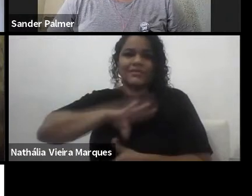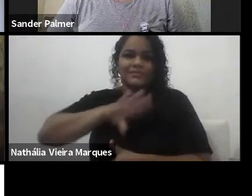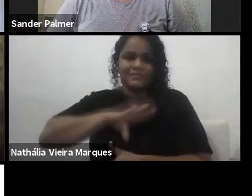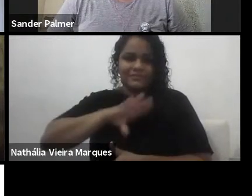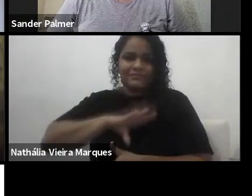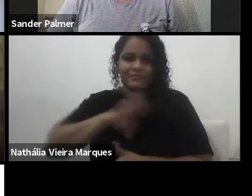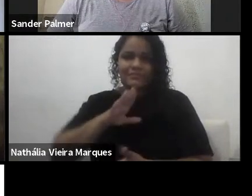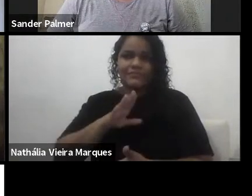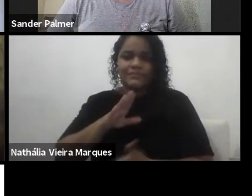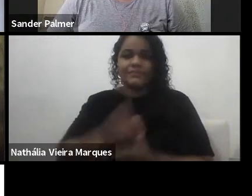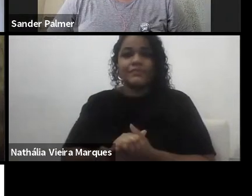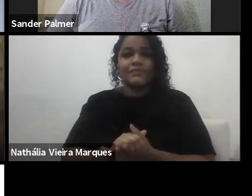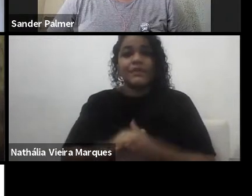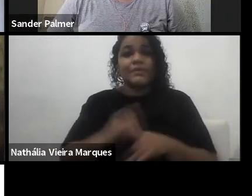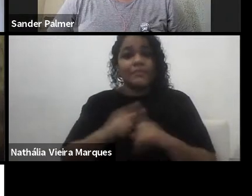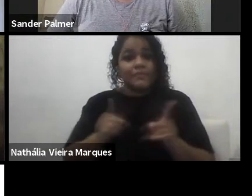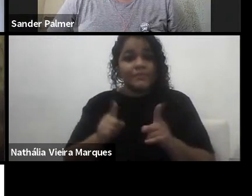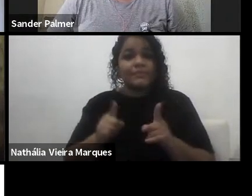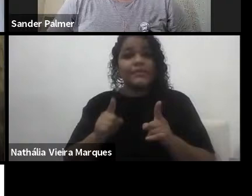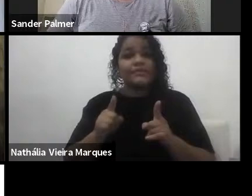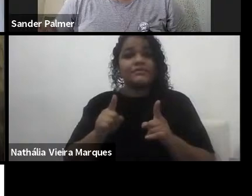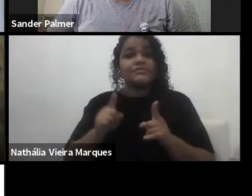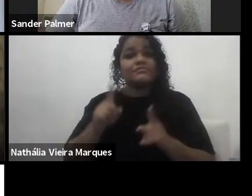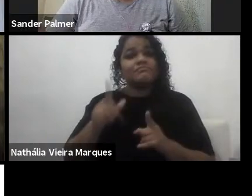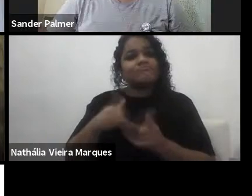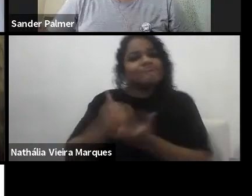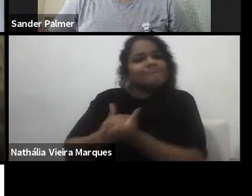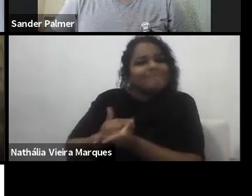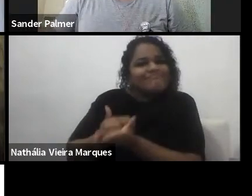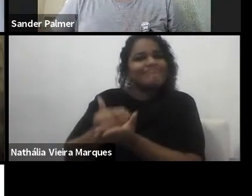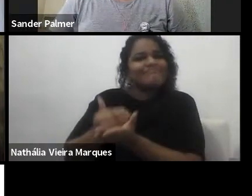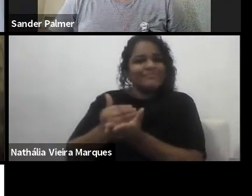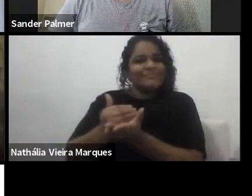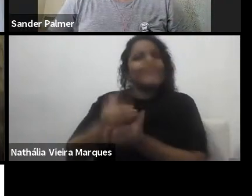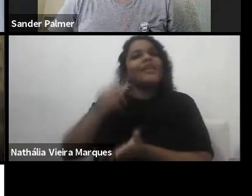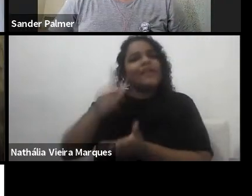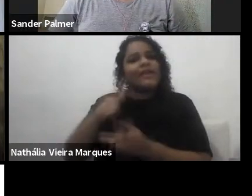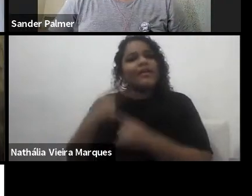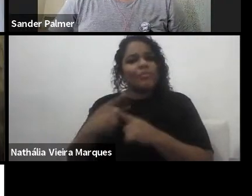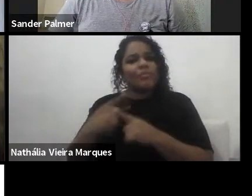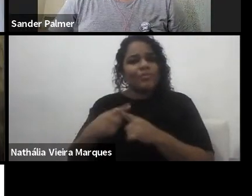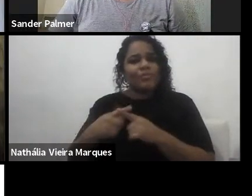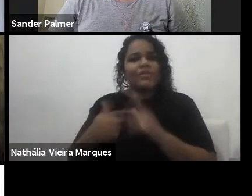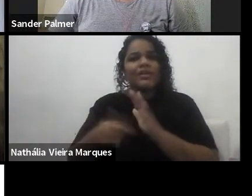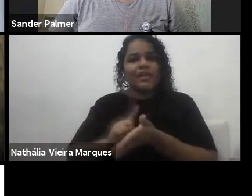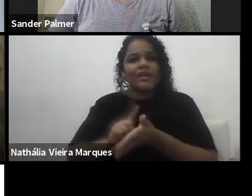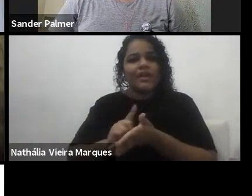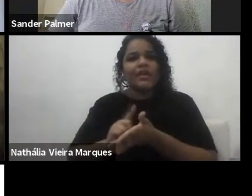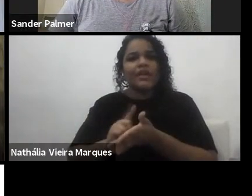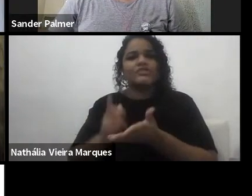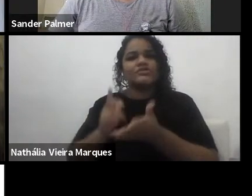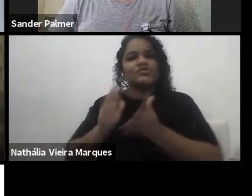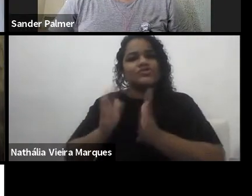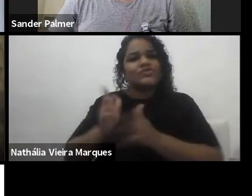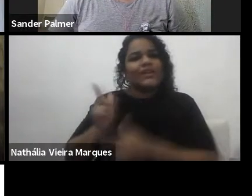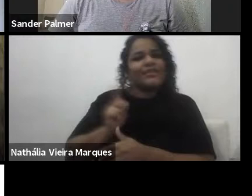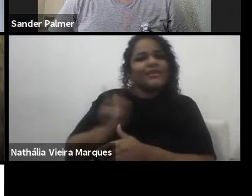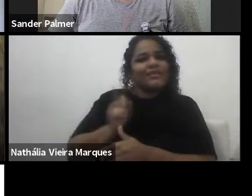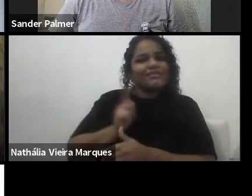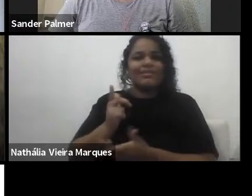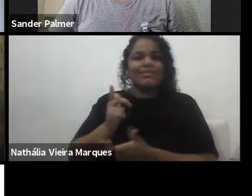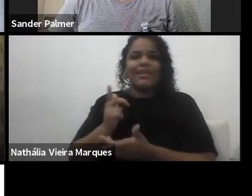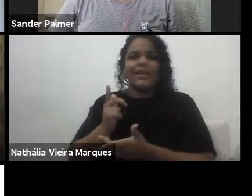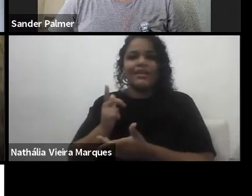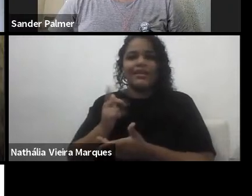porque a gente já tem esse fortalecimento dessas luzes portuguesas, a nossa ideia, porque o ensino